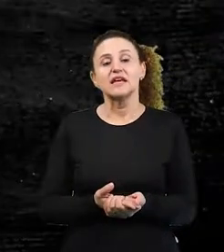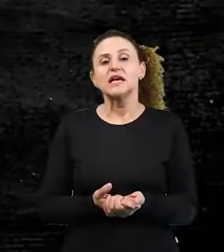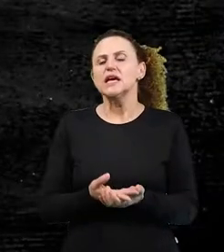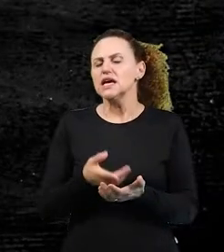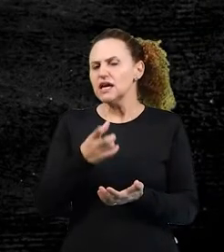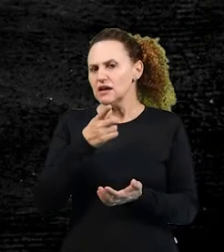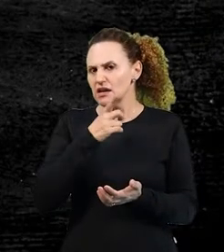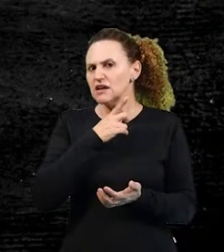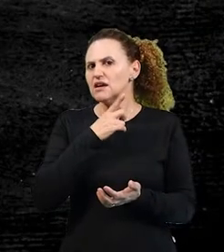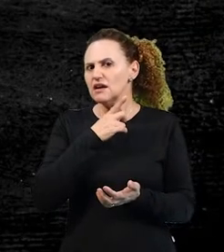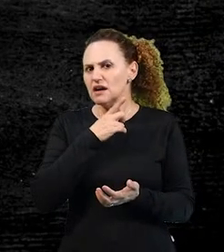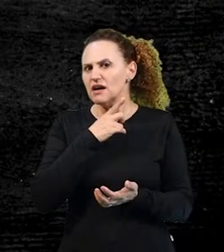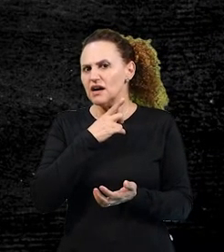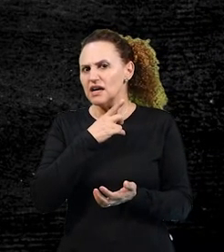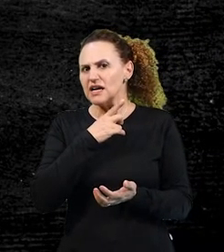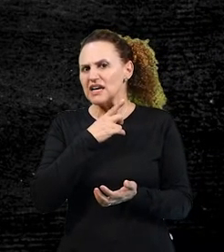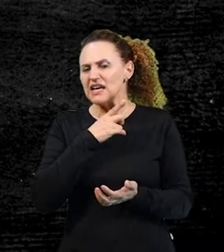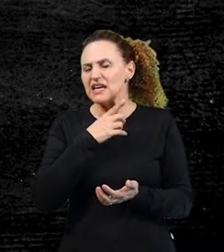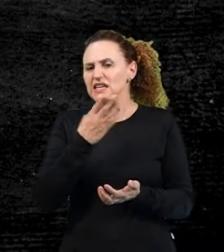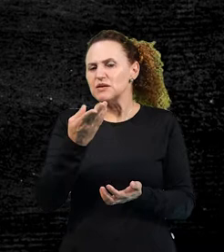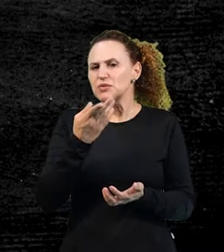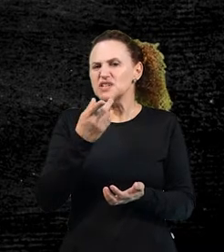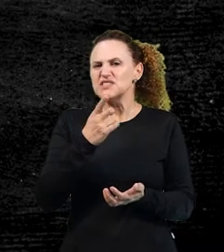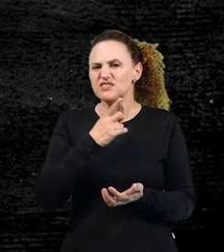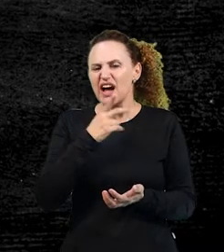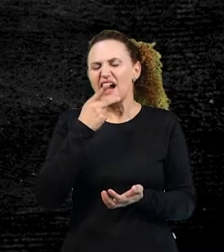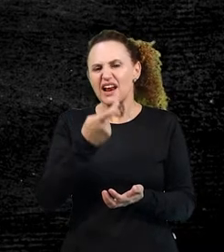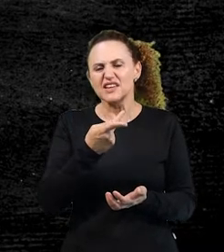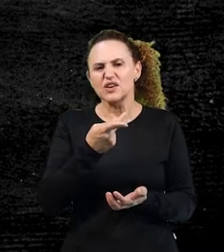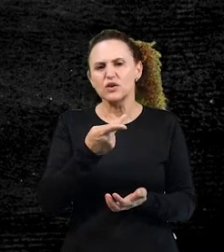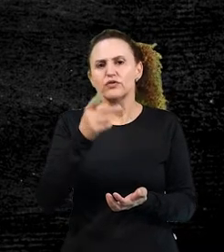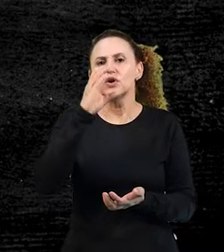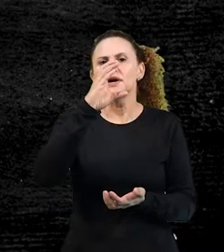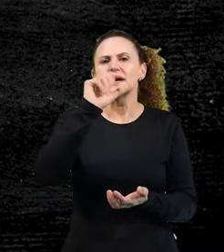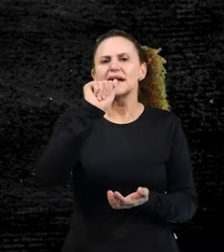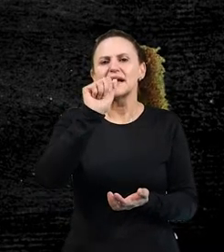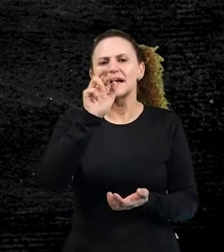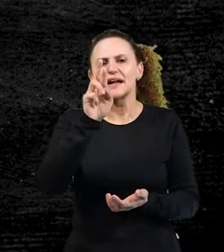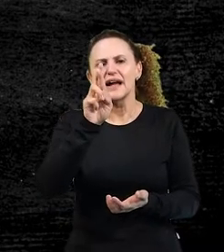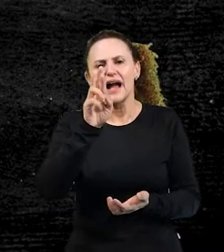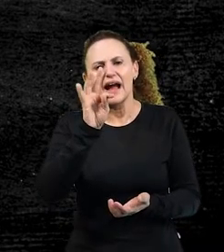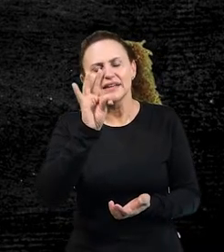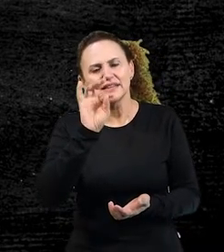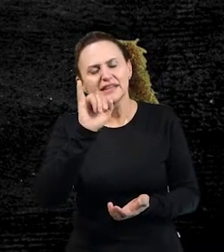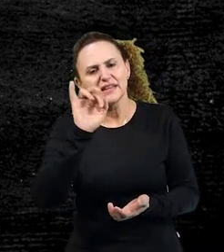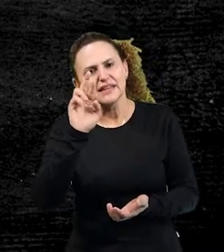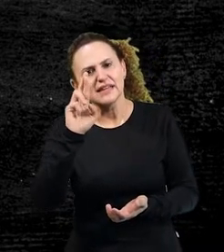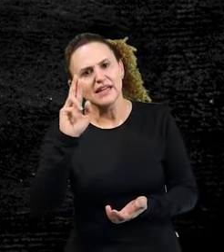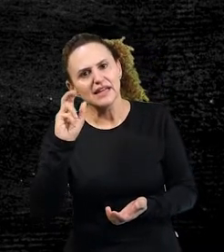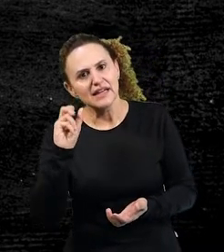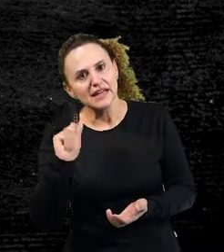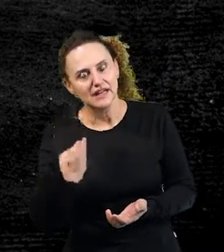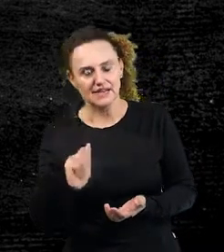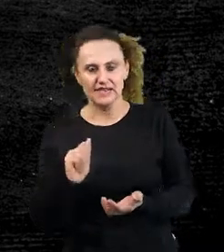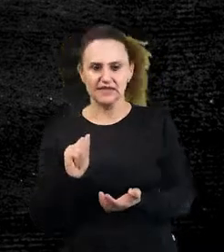e aí tem na carteira de novo, porque é uma carteira que está na outra carteira, uma mesa de estudo que está em cima da